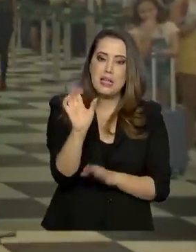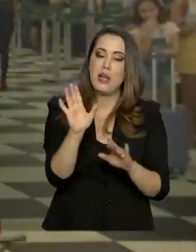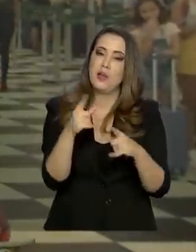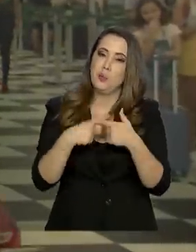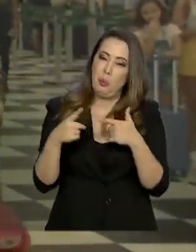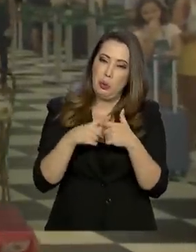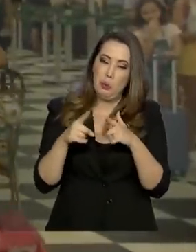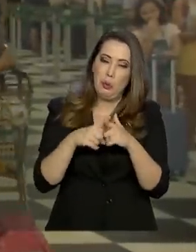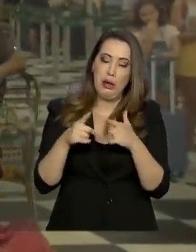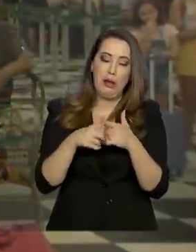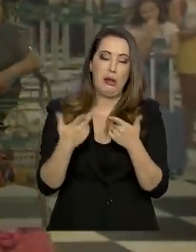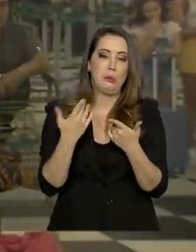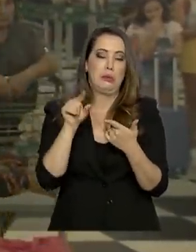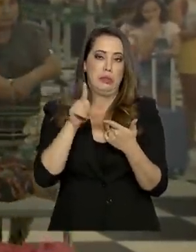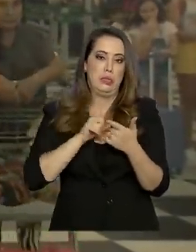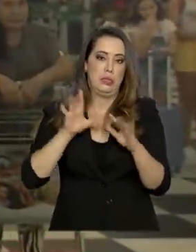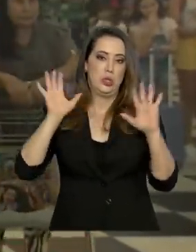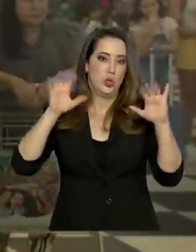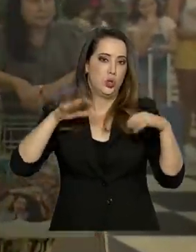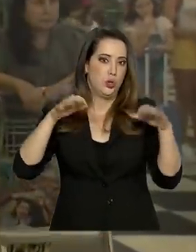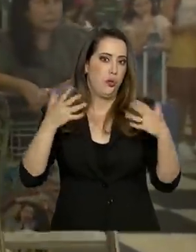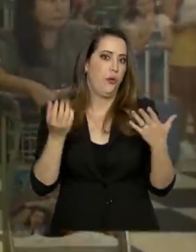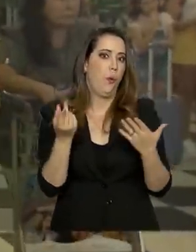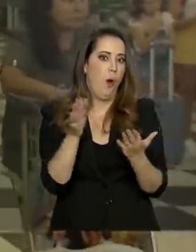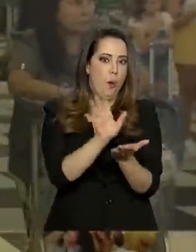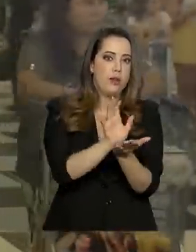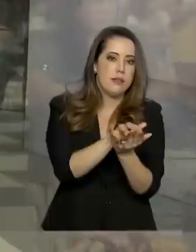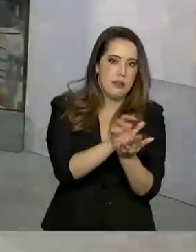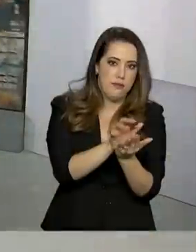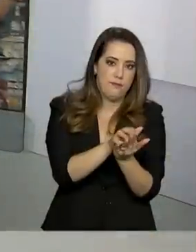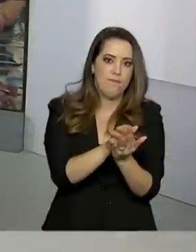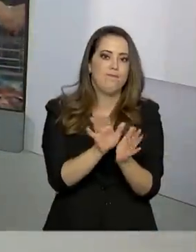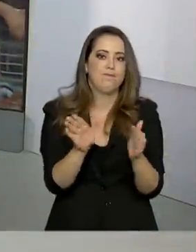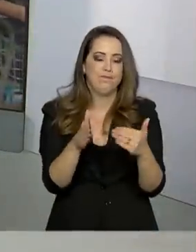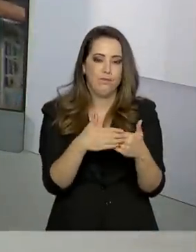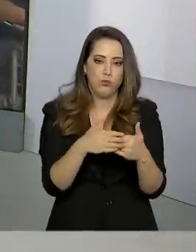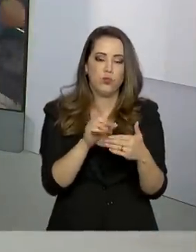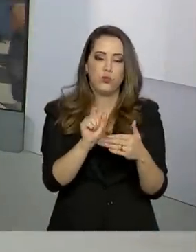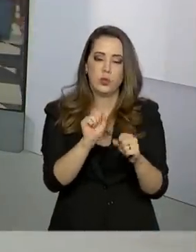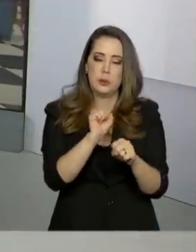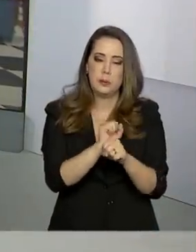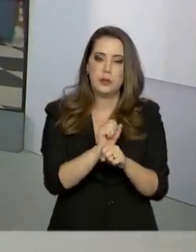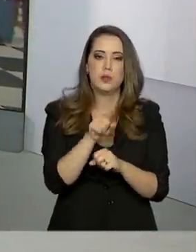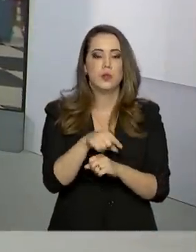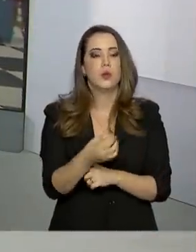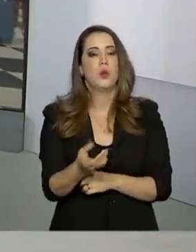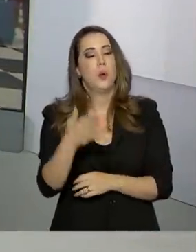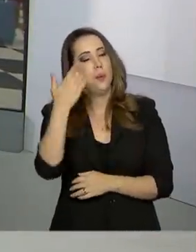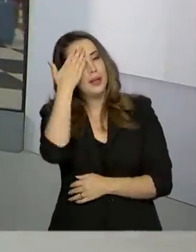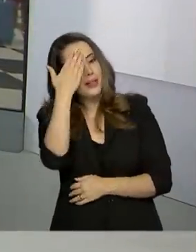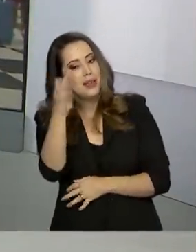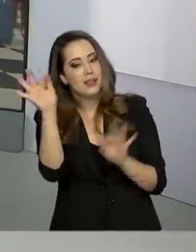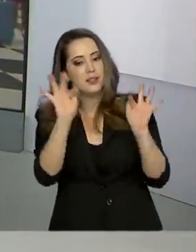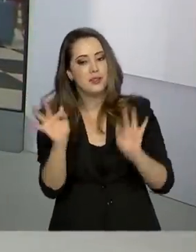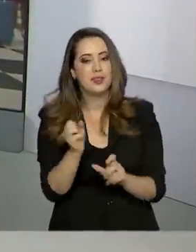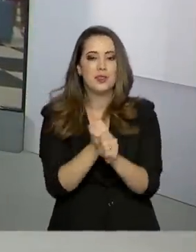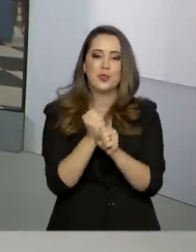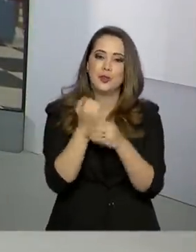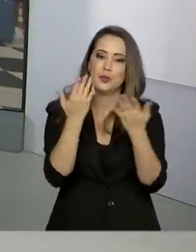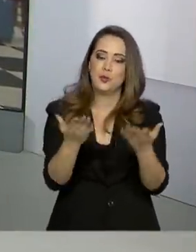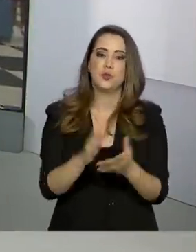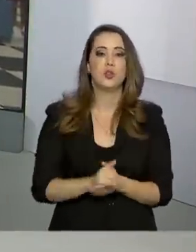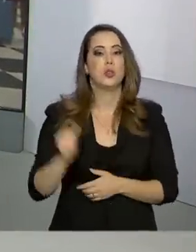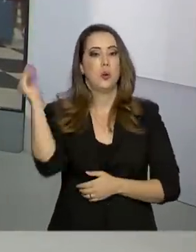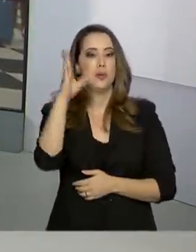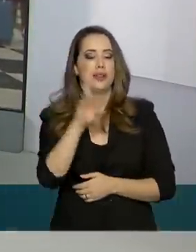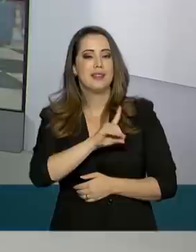por condições meteorológicas, como o de Recife. Renata. Obrigada, Priscila, pelas suas informações. Feliz ano novo para você. E olha,